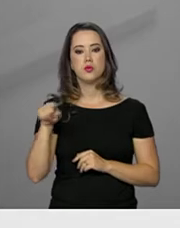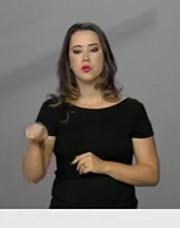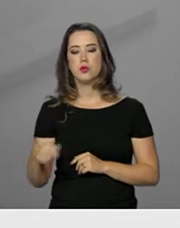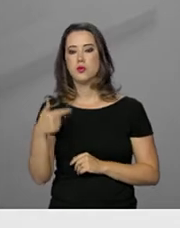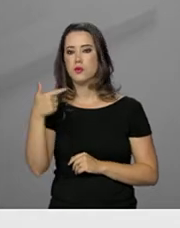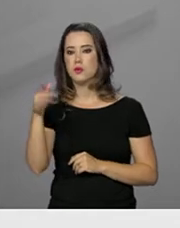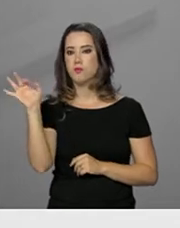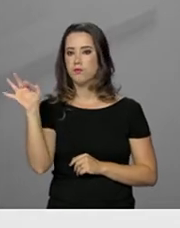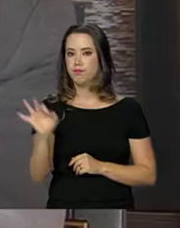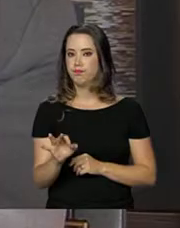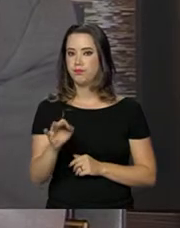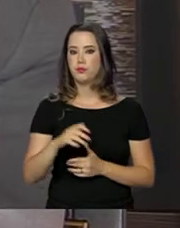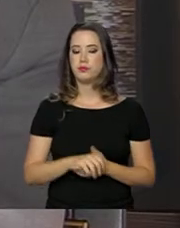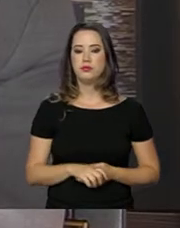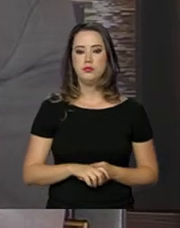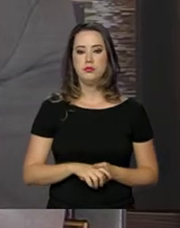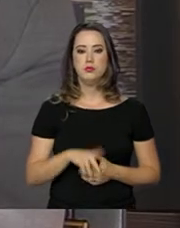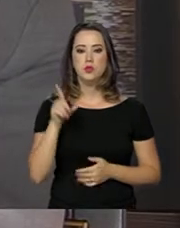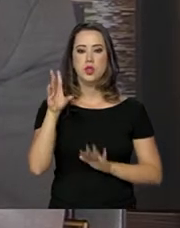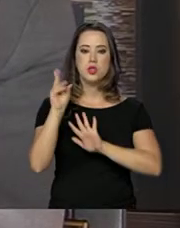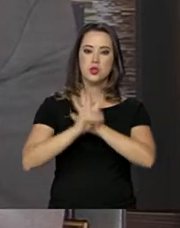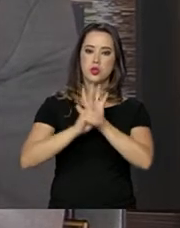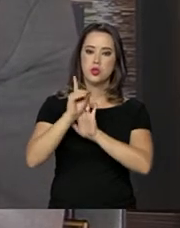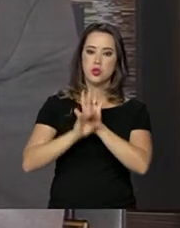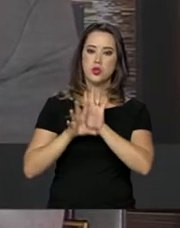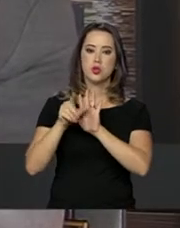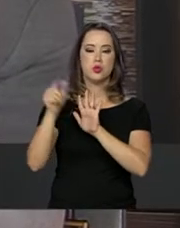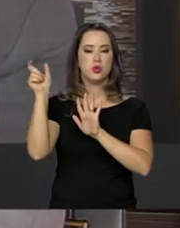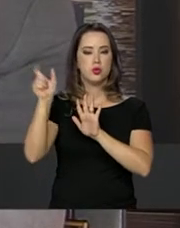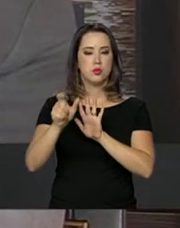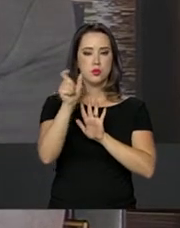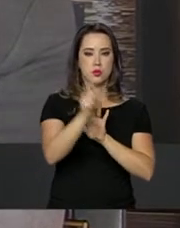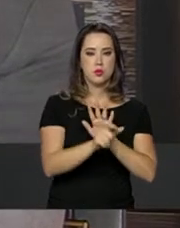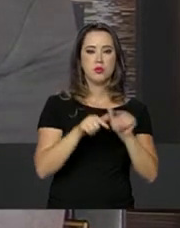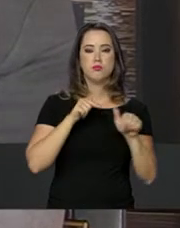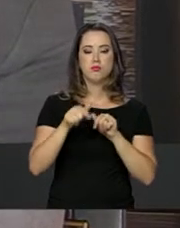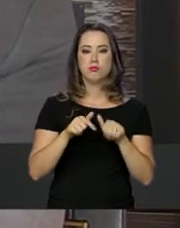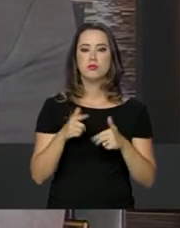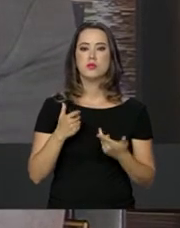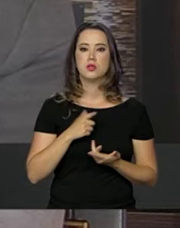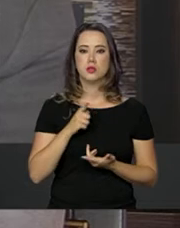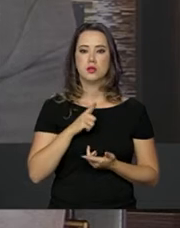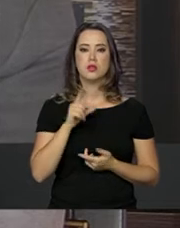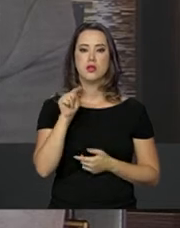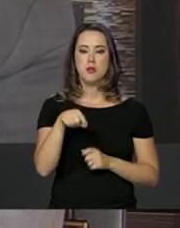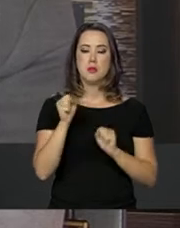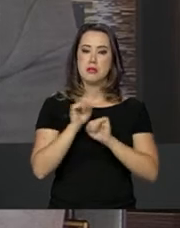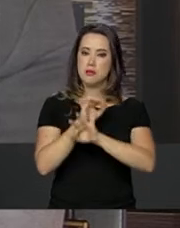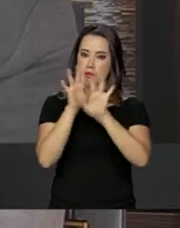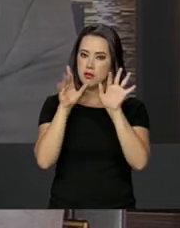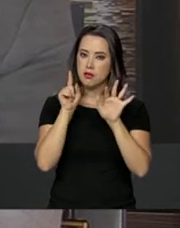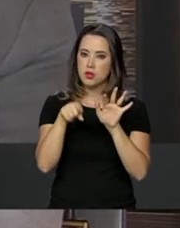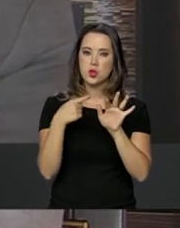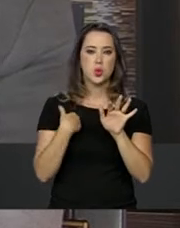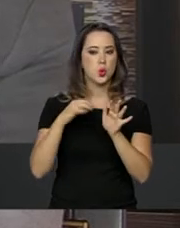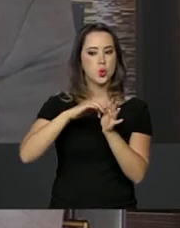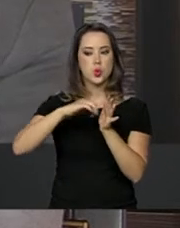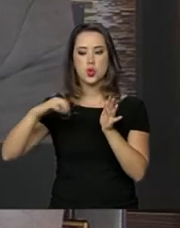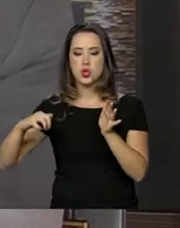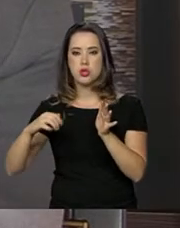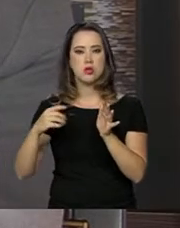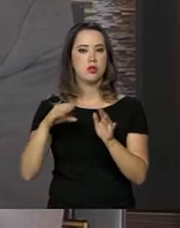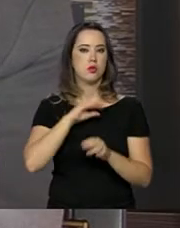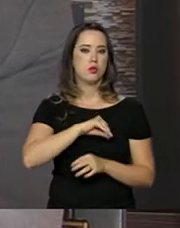,2%. É direito de todo trabalhador. E uma coisa deve ficar clara, não é um desconto em